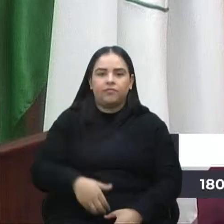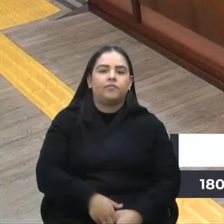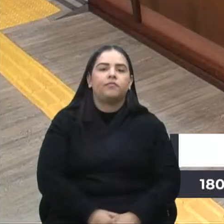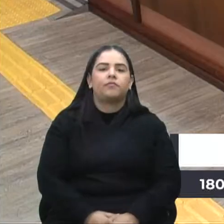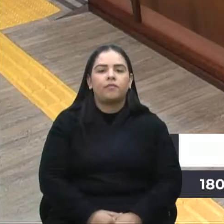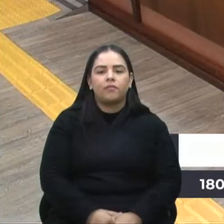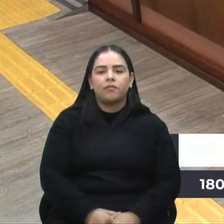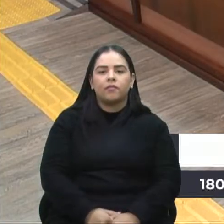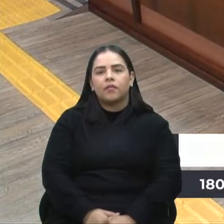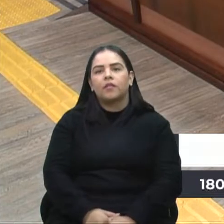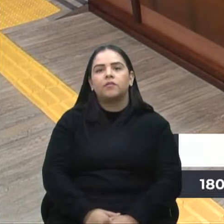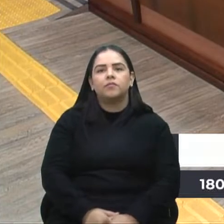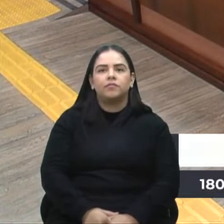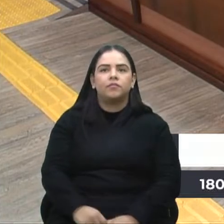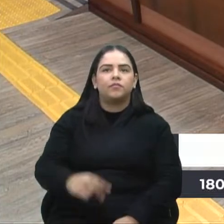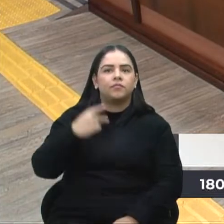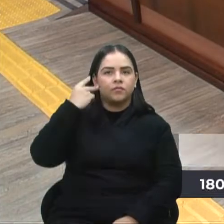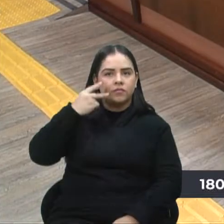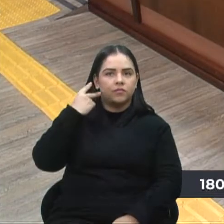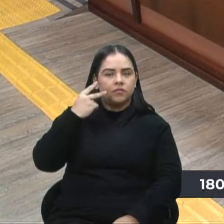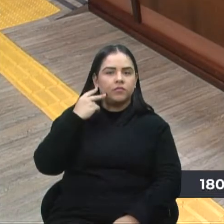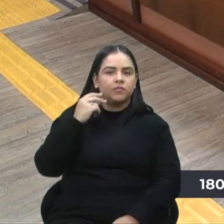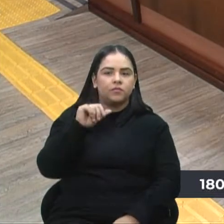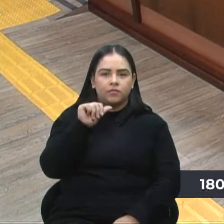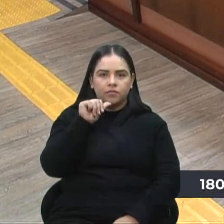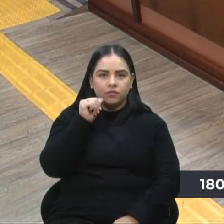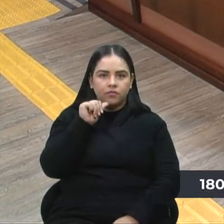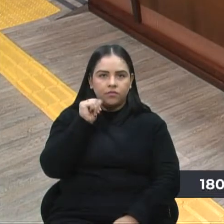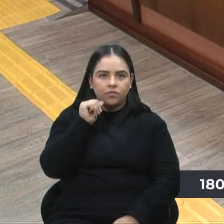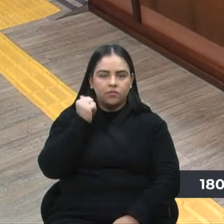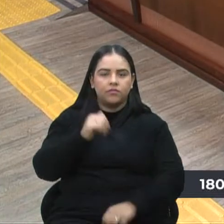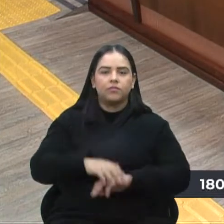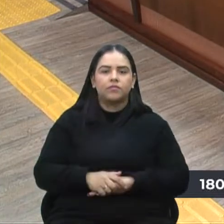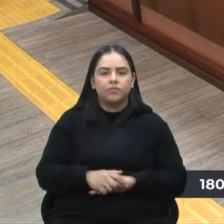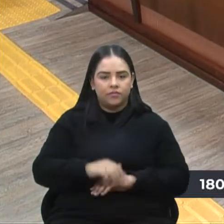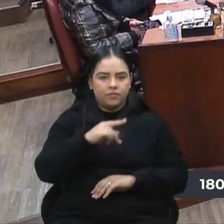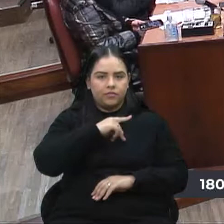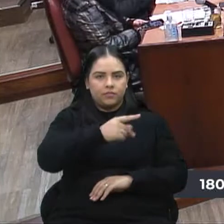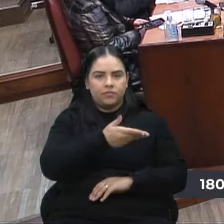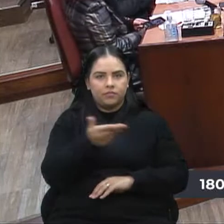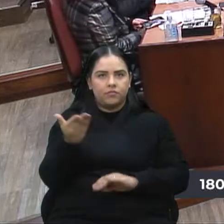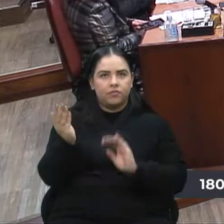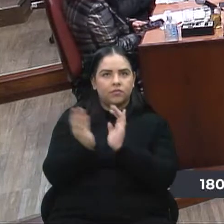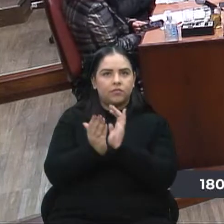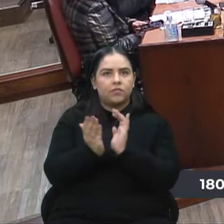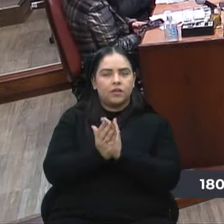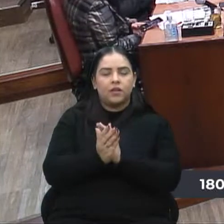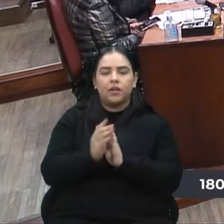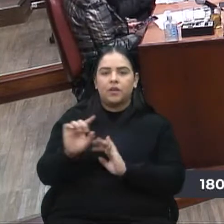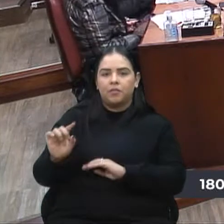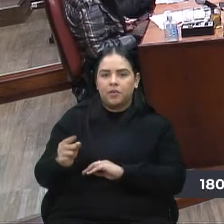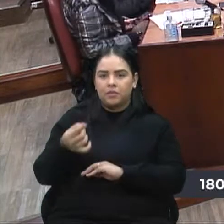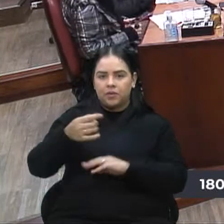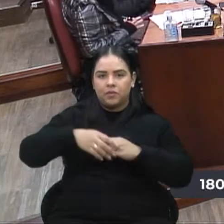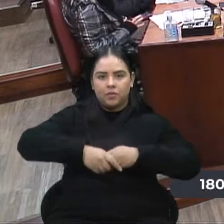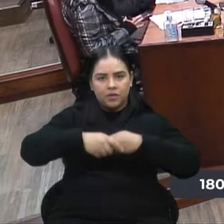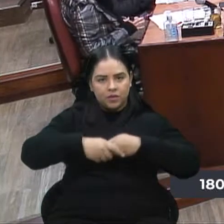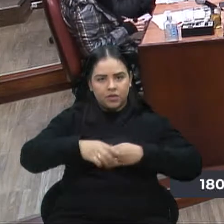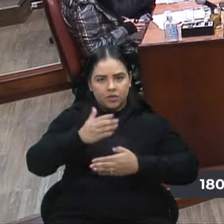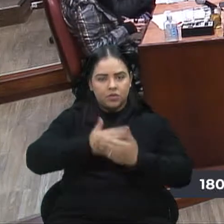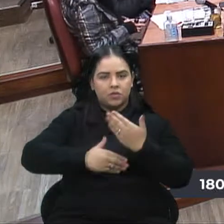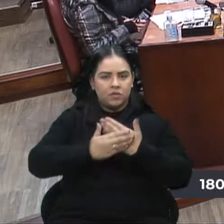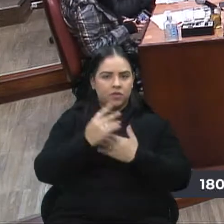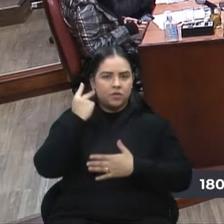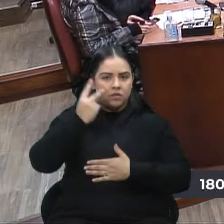Vereador Marcon. Senhora Presidente, caros colegas, primeiro saudar os vereadores que participaram da